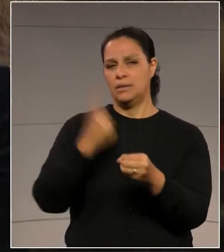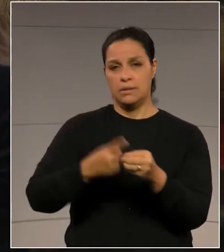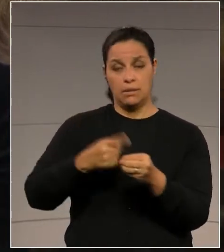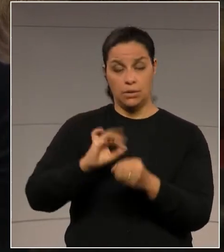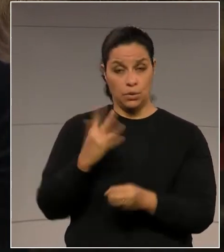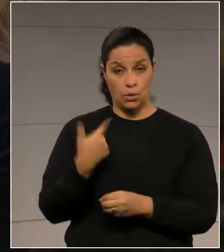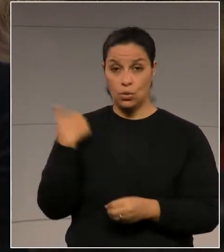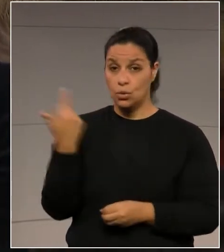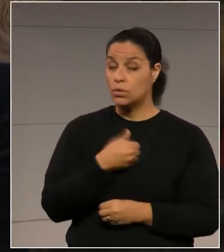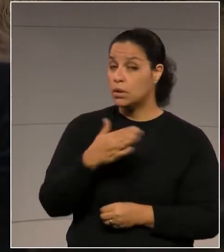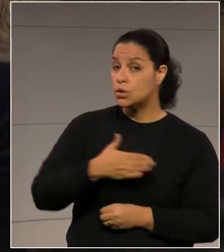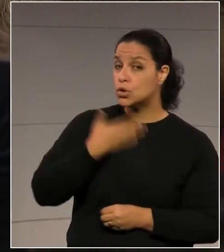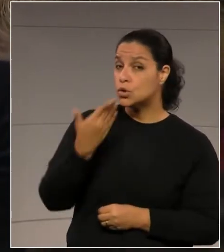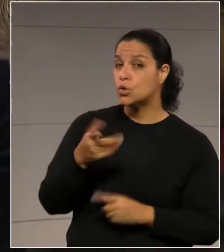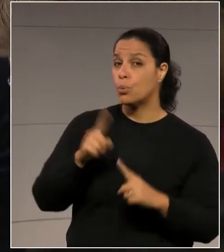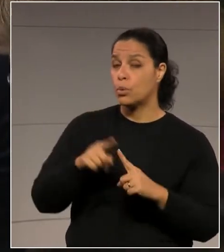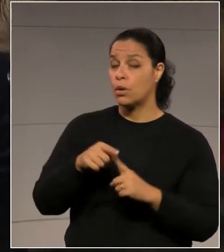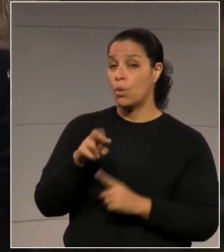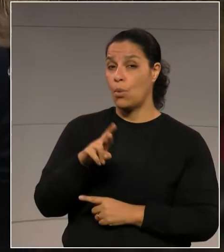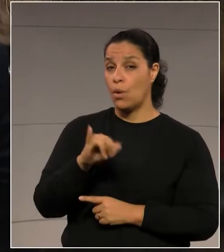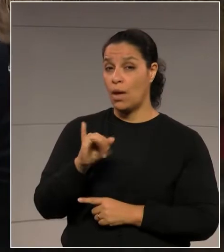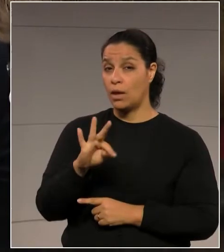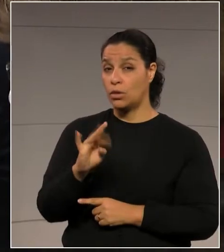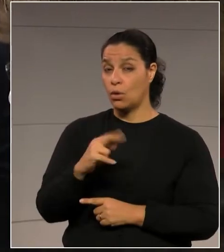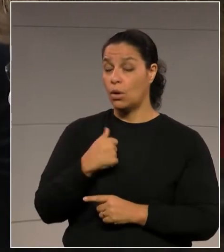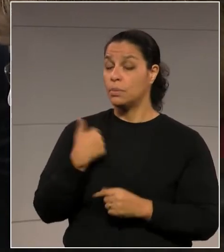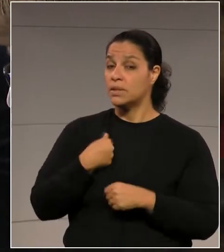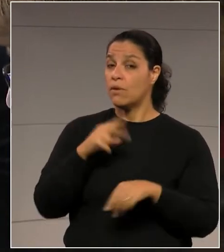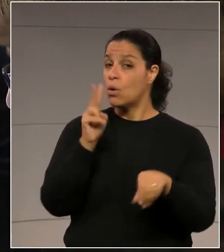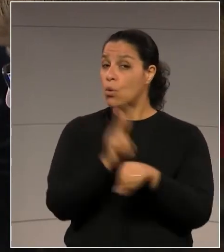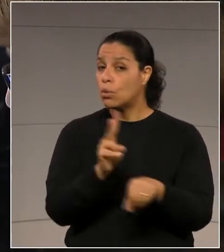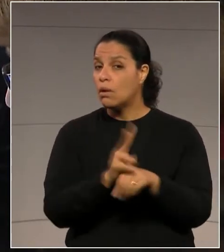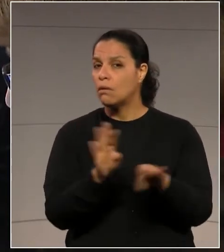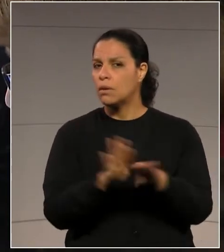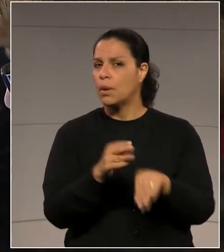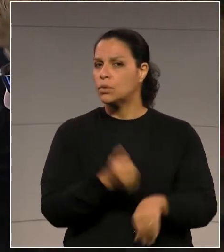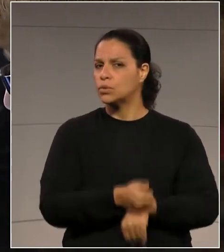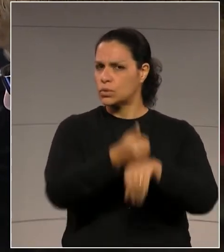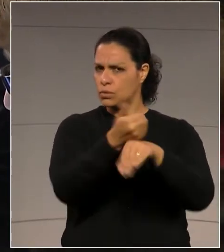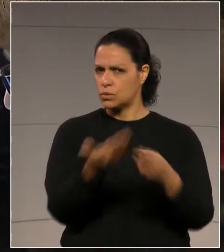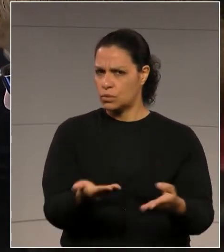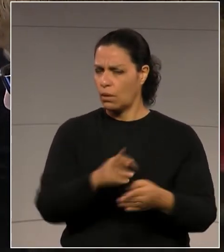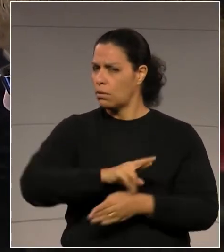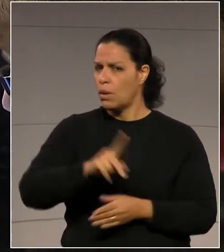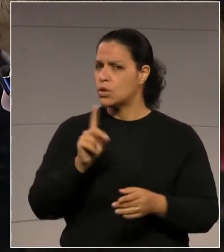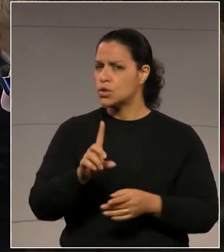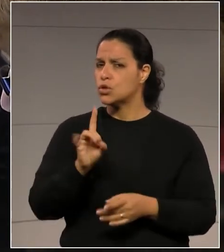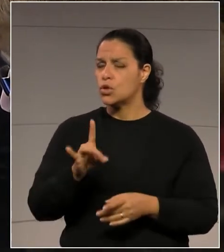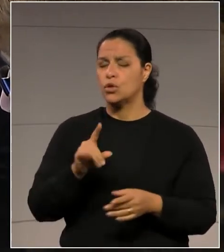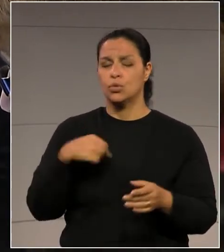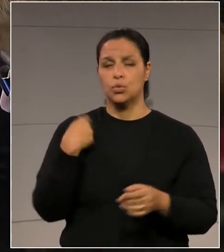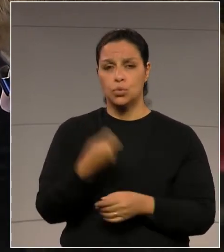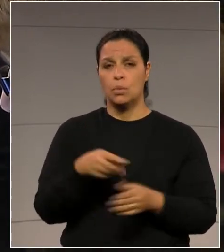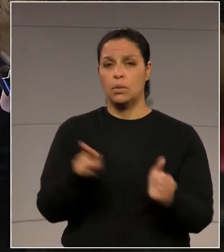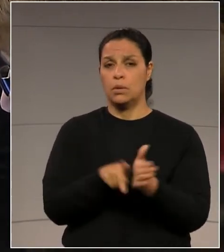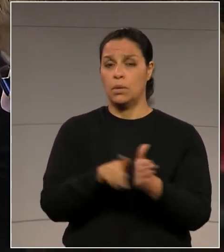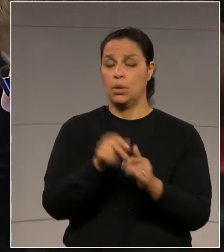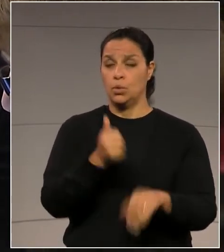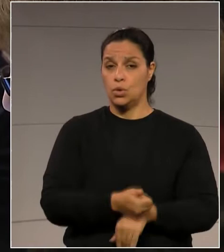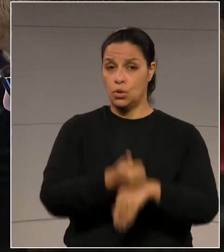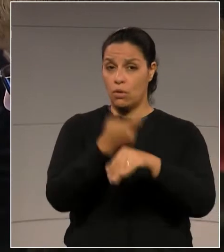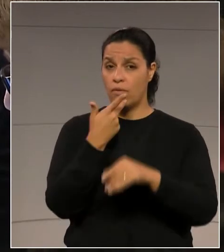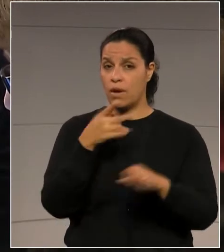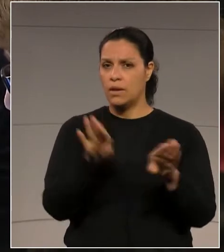O que nos surpreende é o reitor que deveria proteger, não o diretor, não o seu direito, inclusive, de colocar